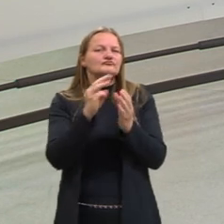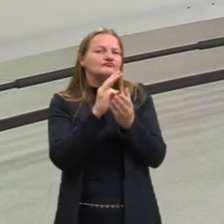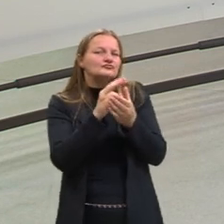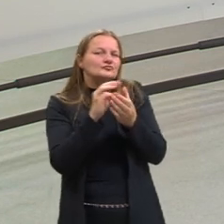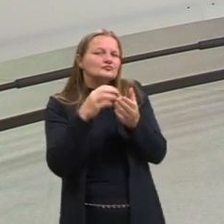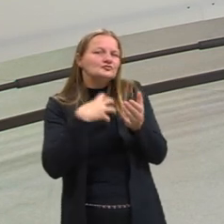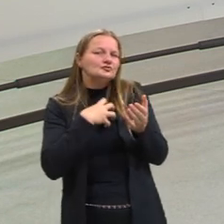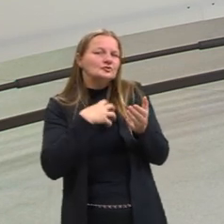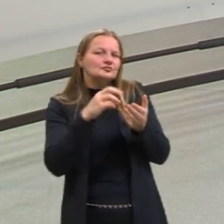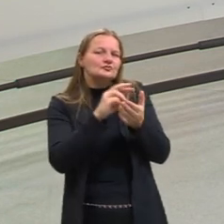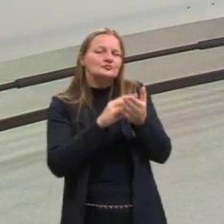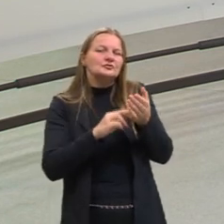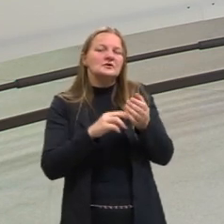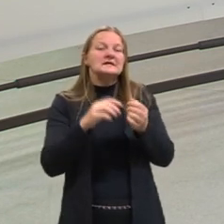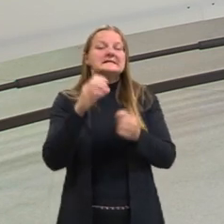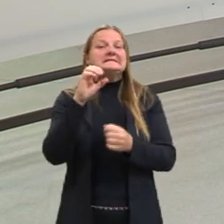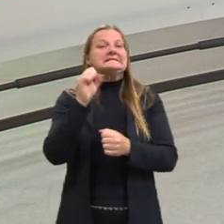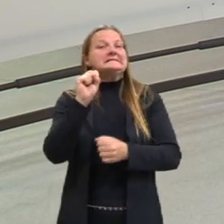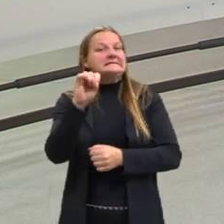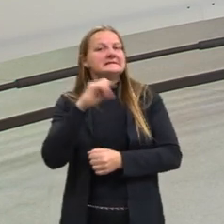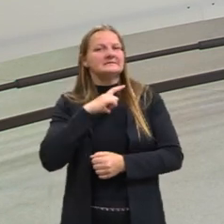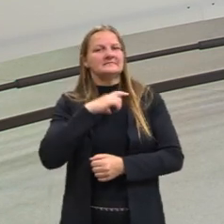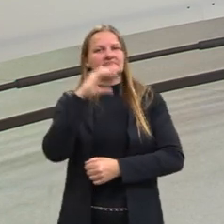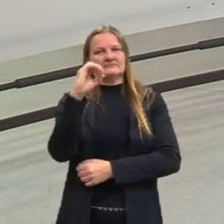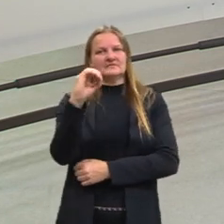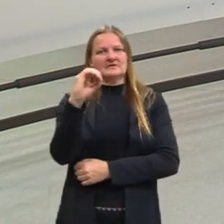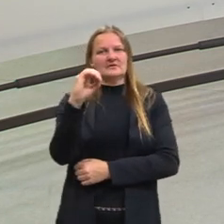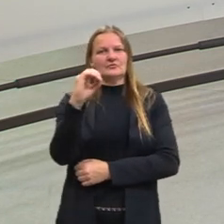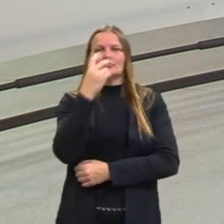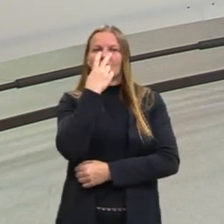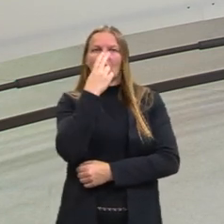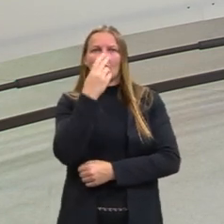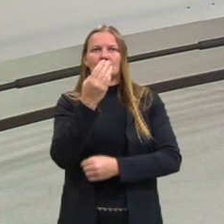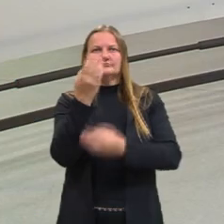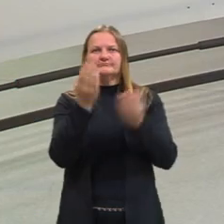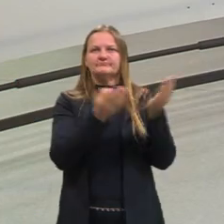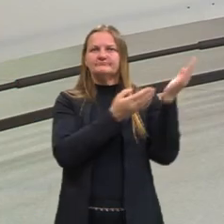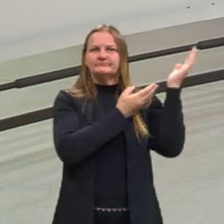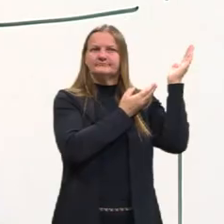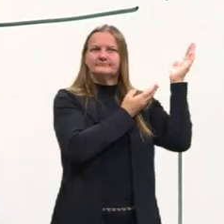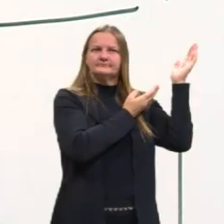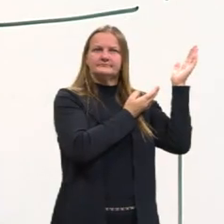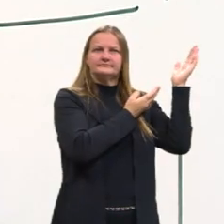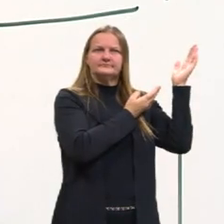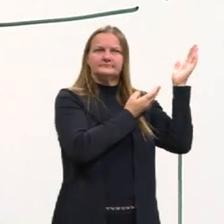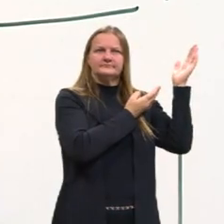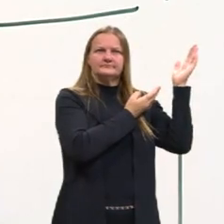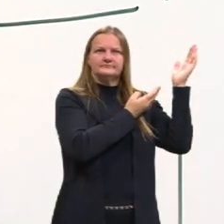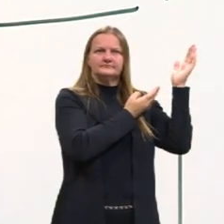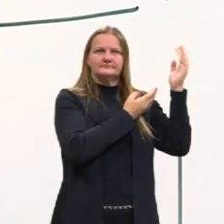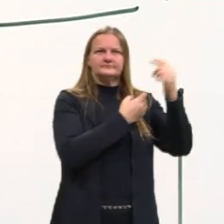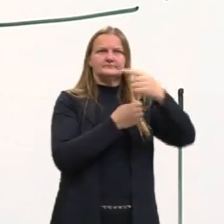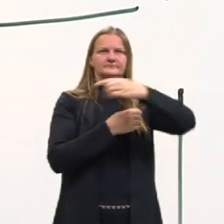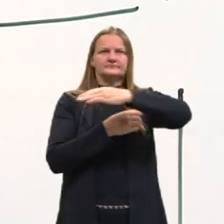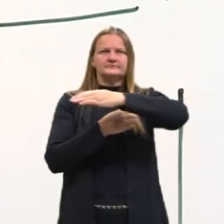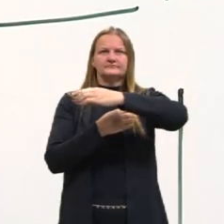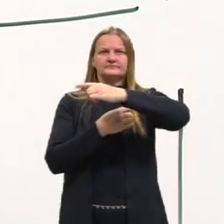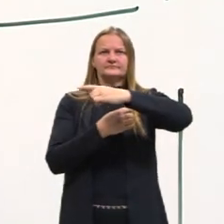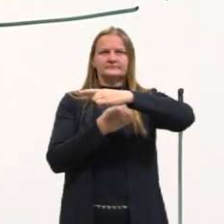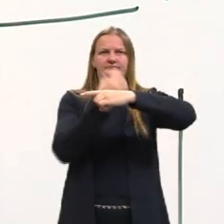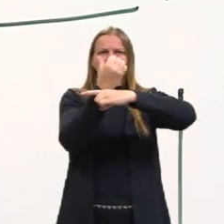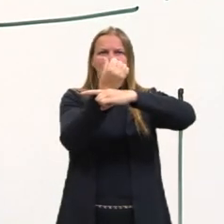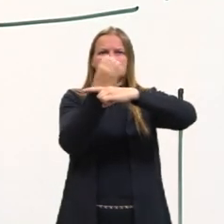Primeira coisa, quando eu tenho zeros, como eu tenho aqui, ó, eu posso simplificar, desconsiderar, ou excluir,